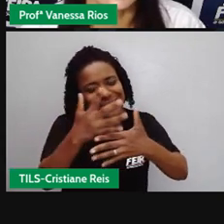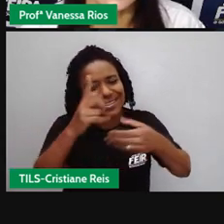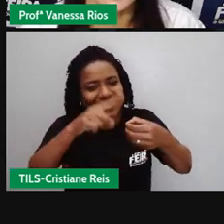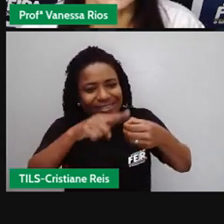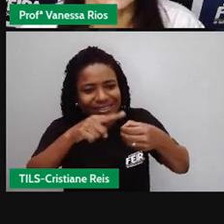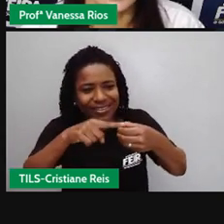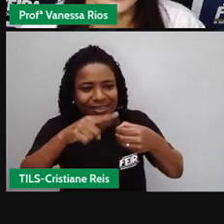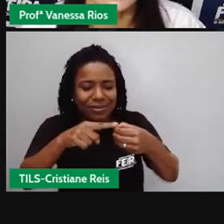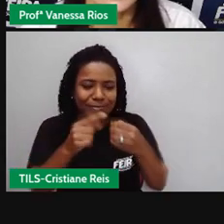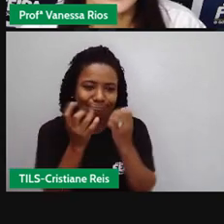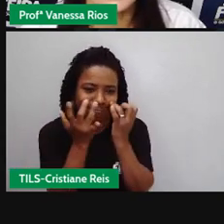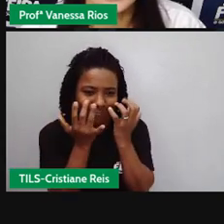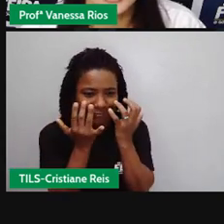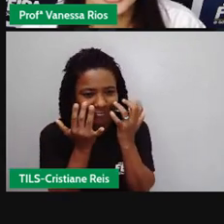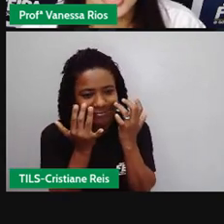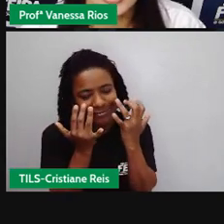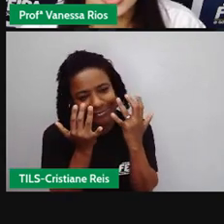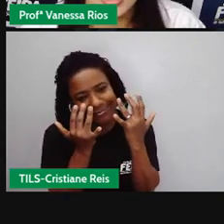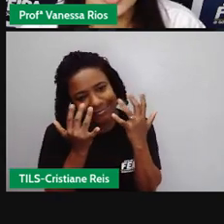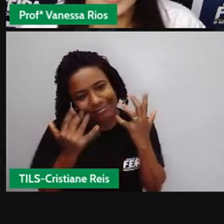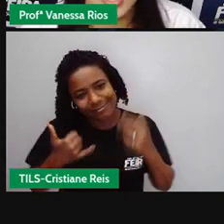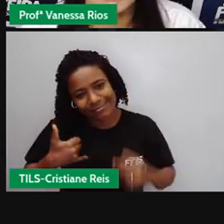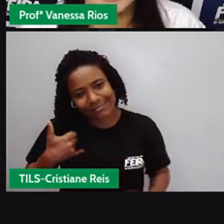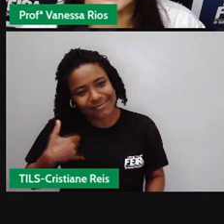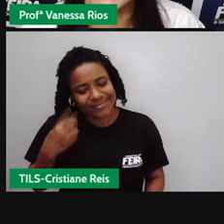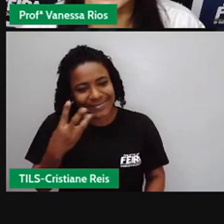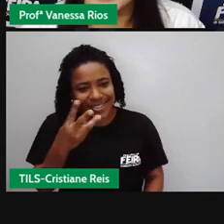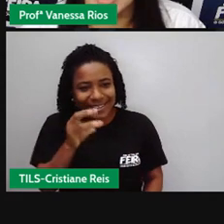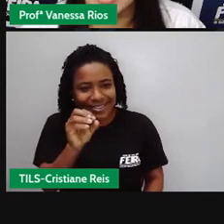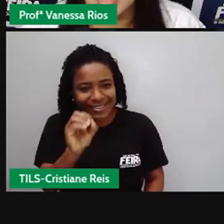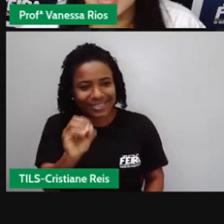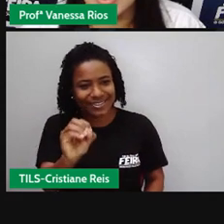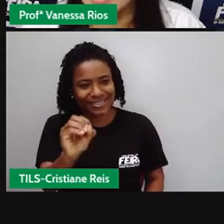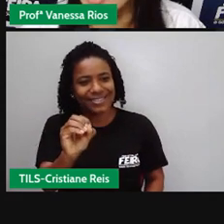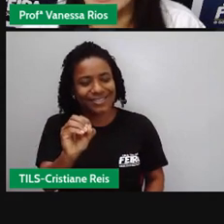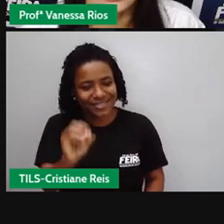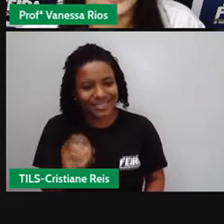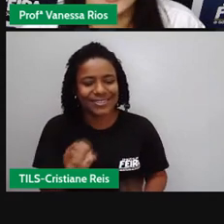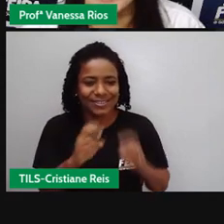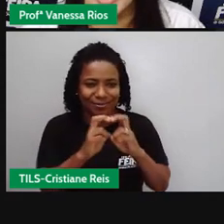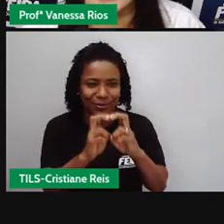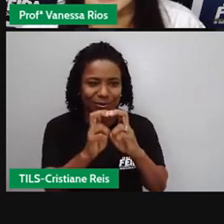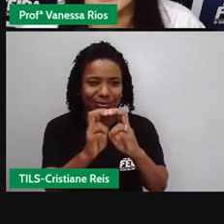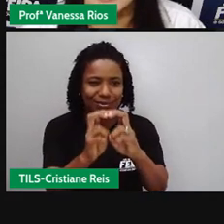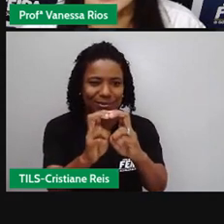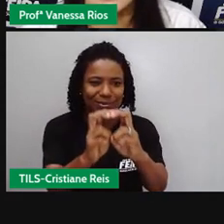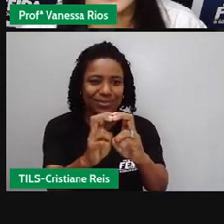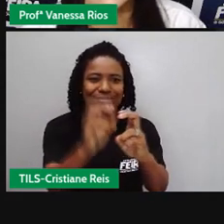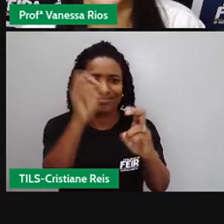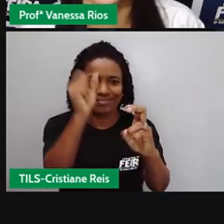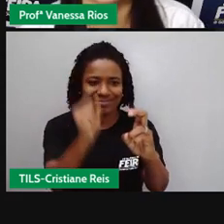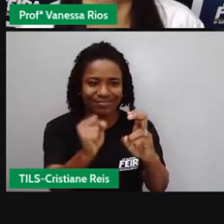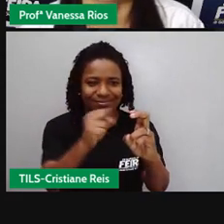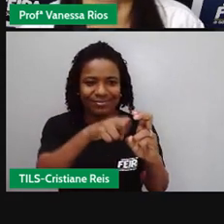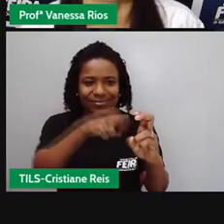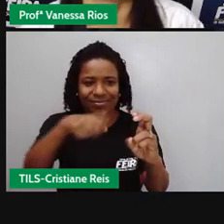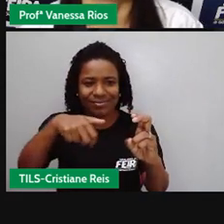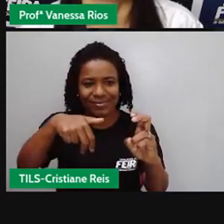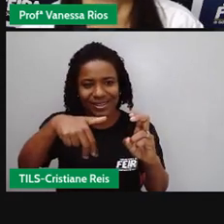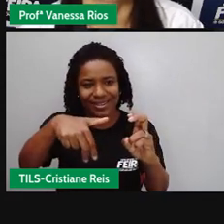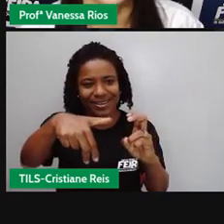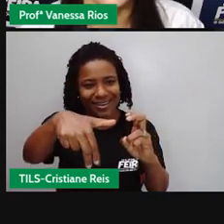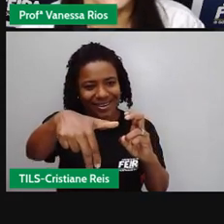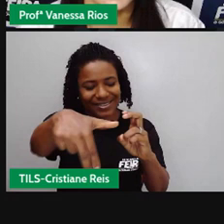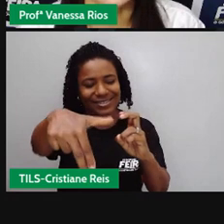anos desce na estação a mesma do seu tempo não mudou nada e respira a fundo